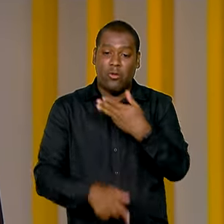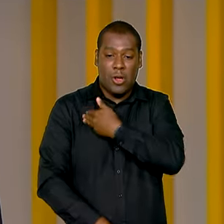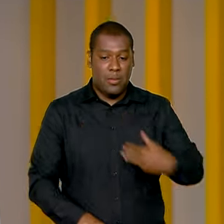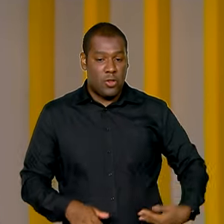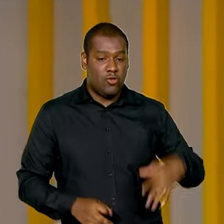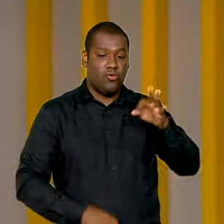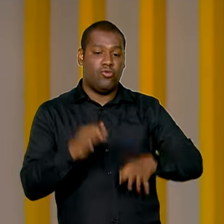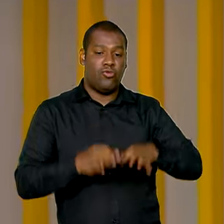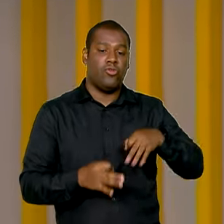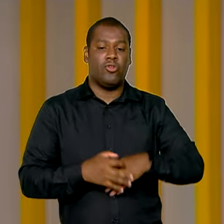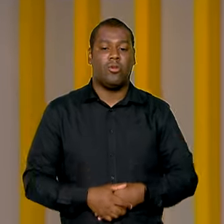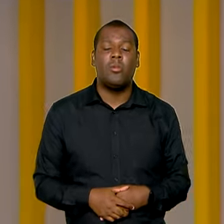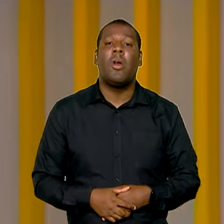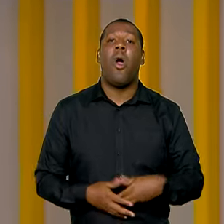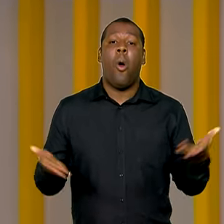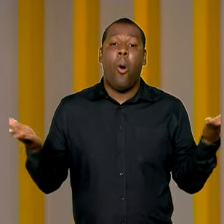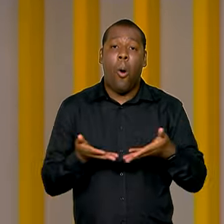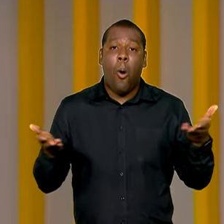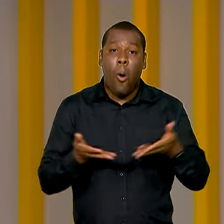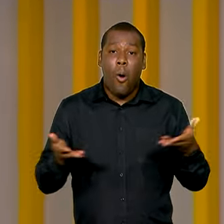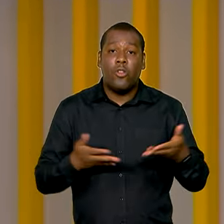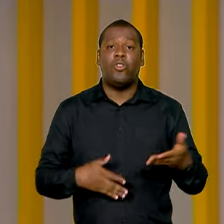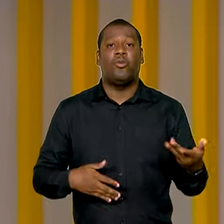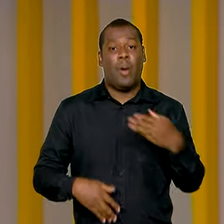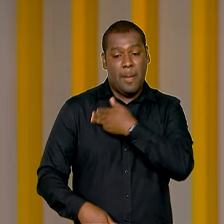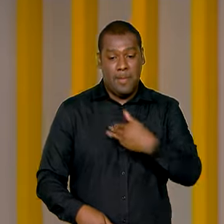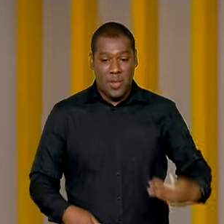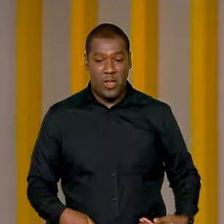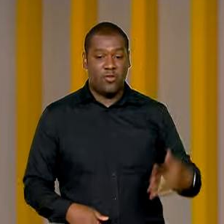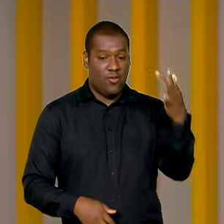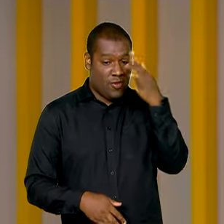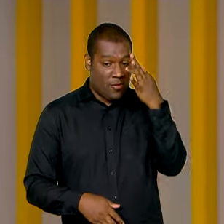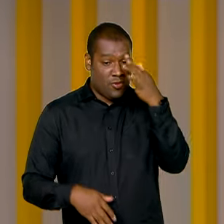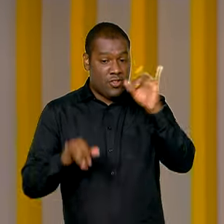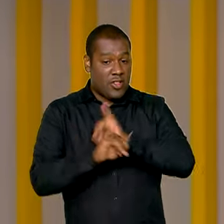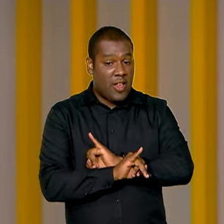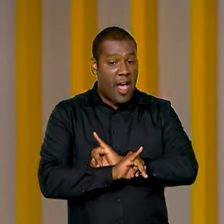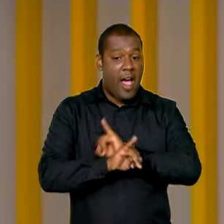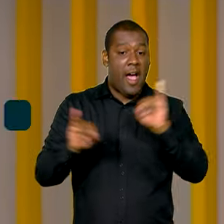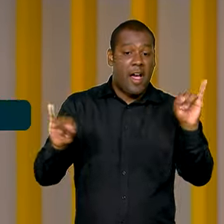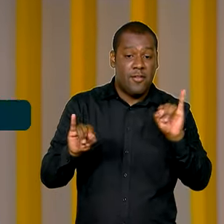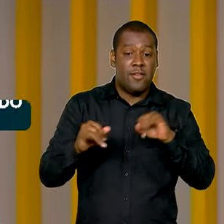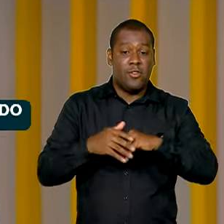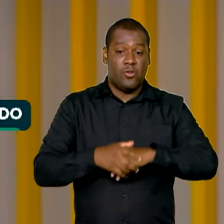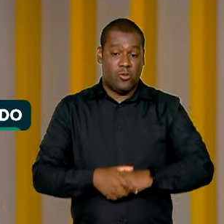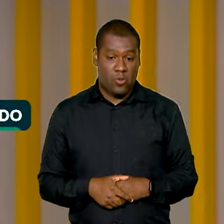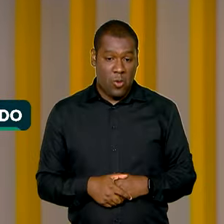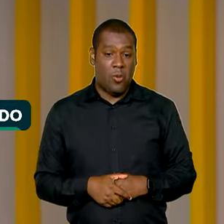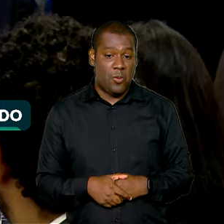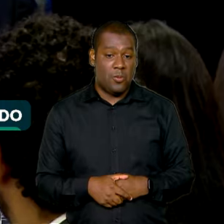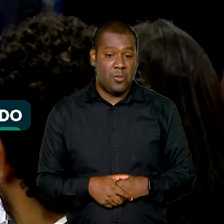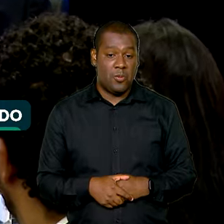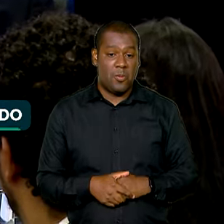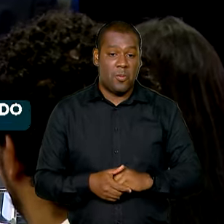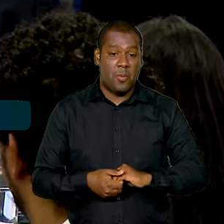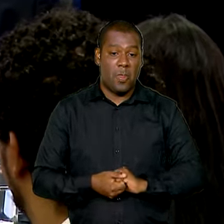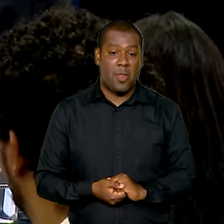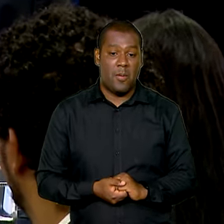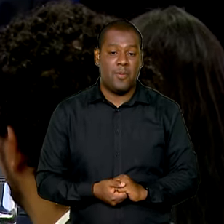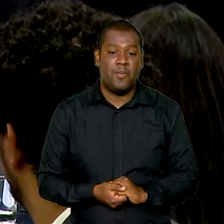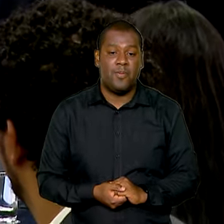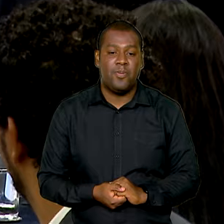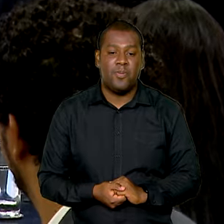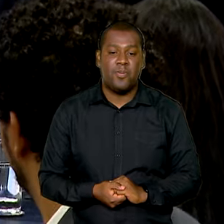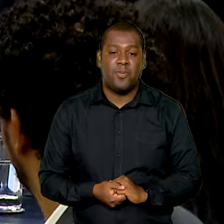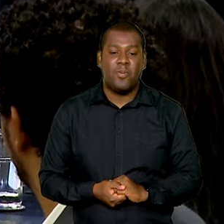atual ministro Flávio Dino falou da transição e fez um balanço do mandato de 13 meses. Um